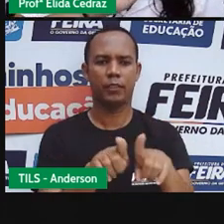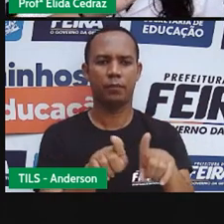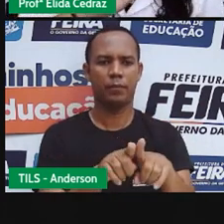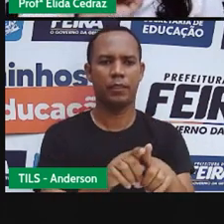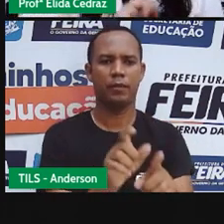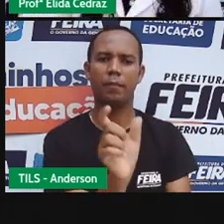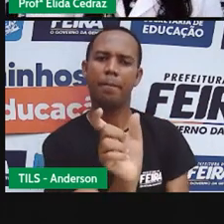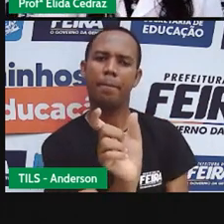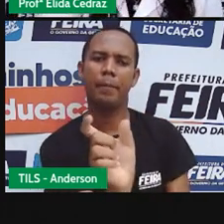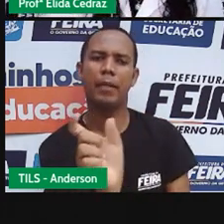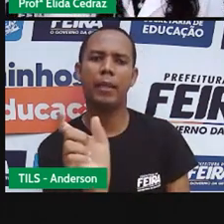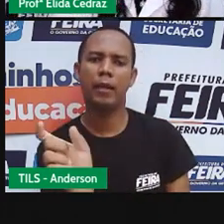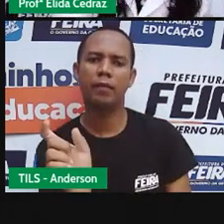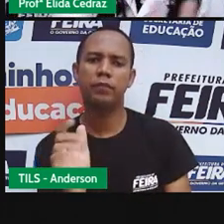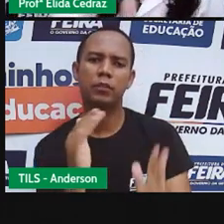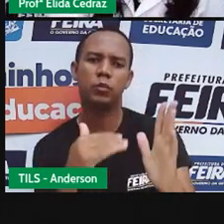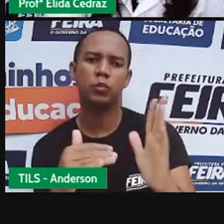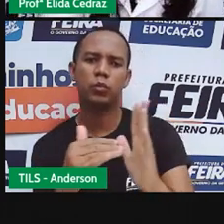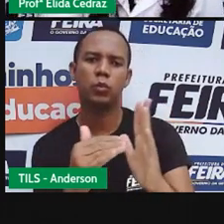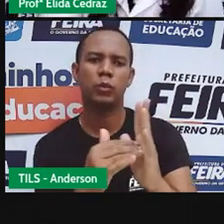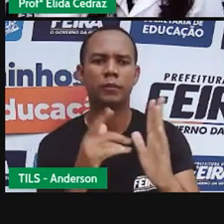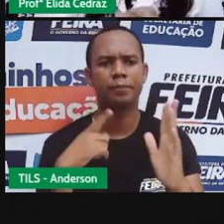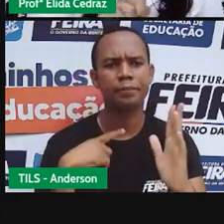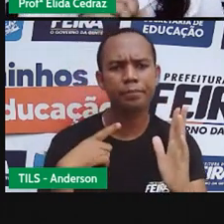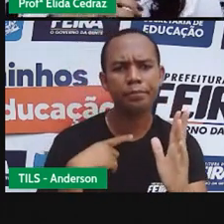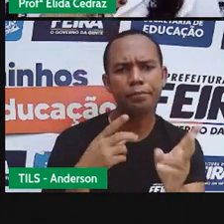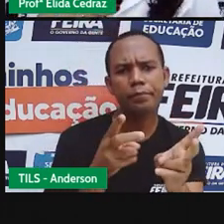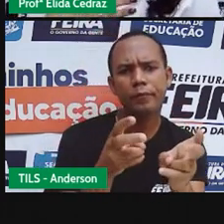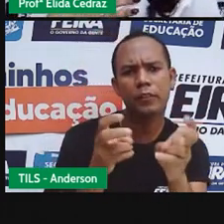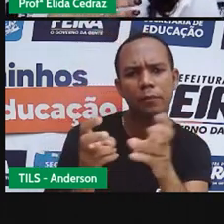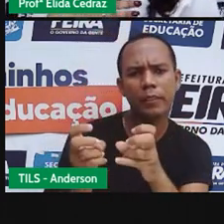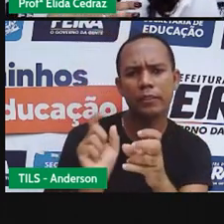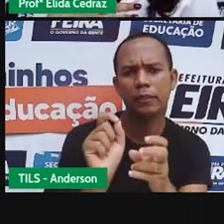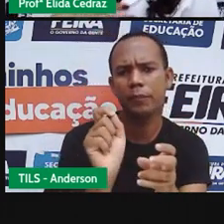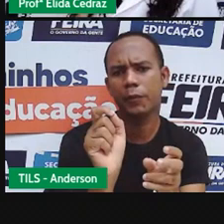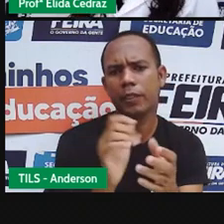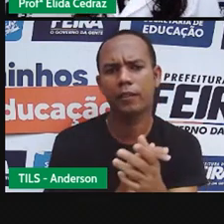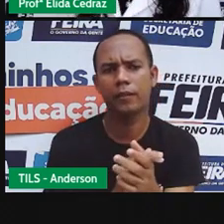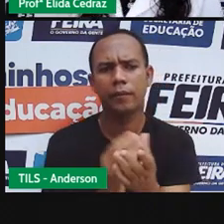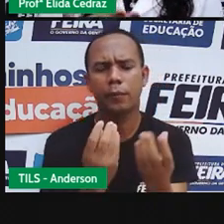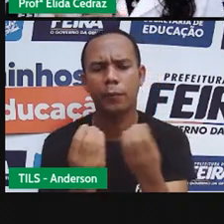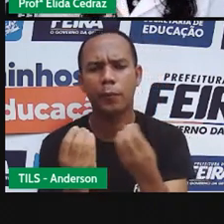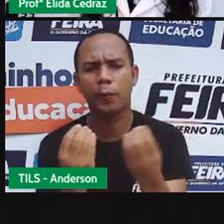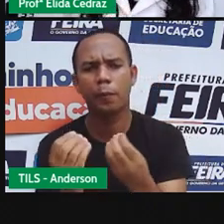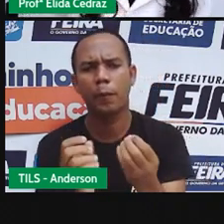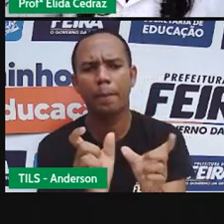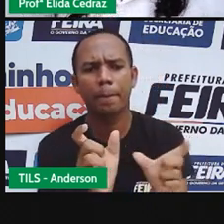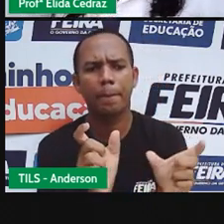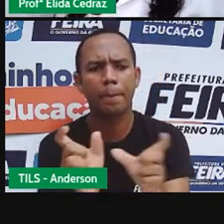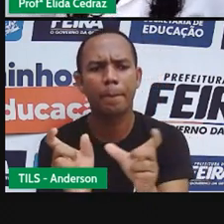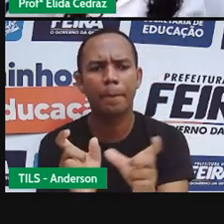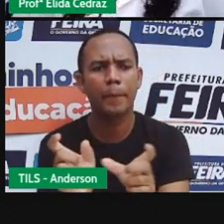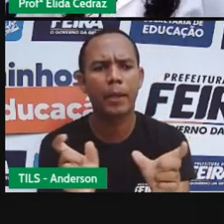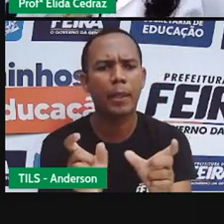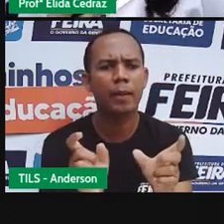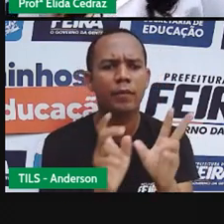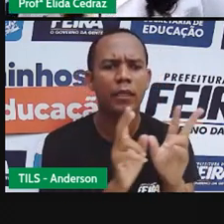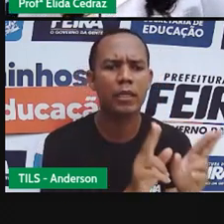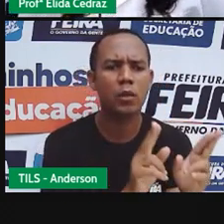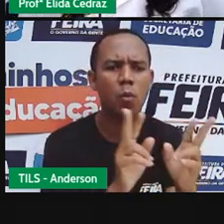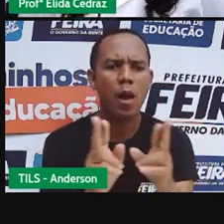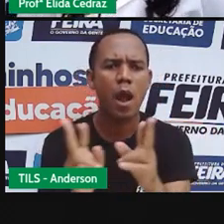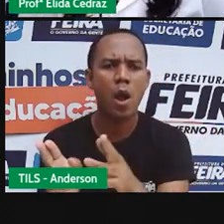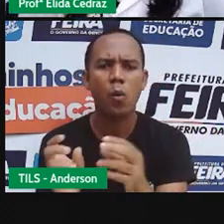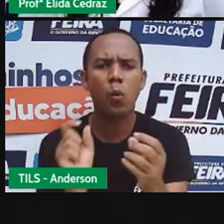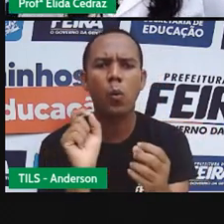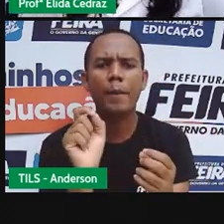palavras. Olha para todas essas palavras e diz para mim o que essas palavras têm em